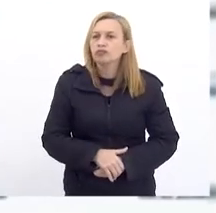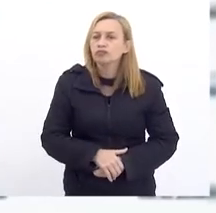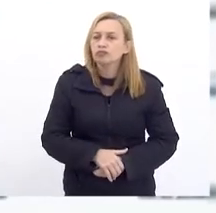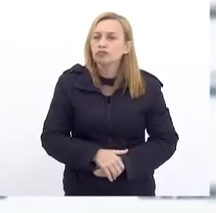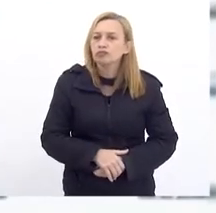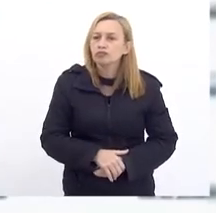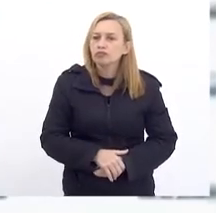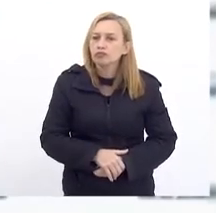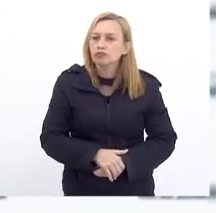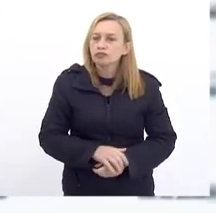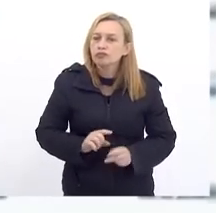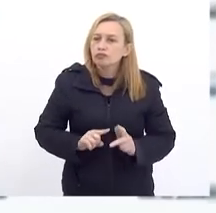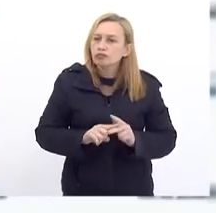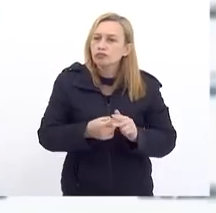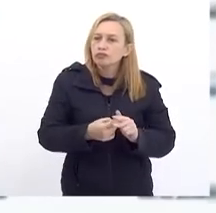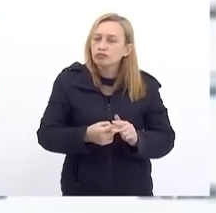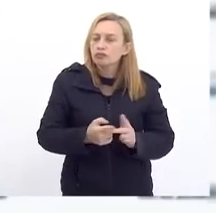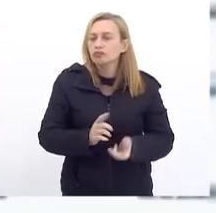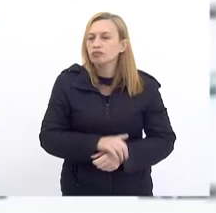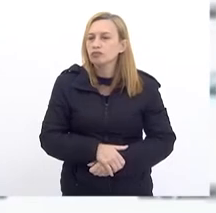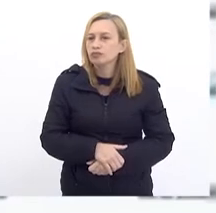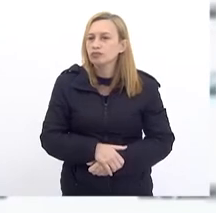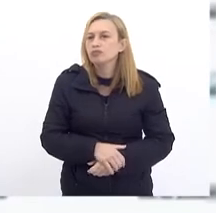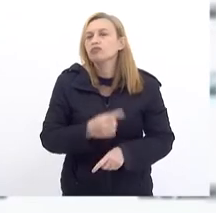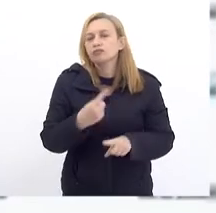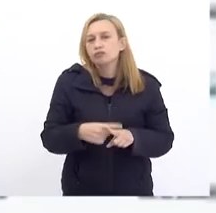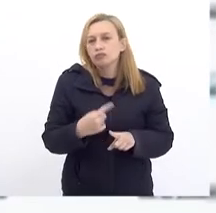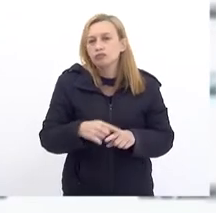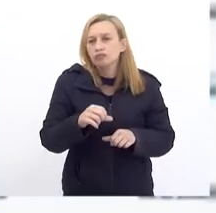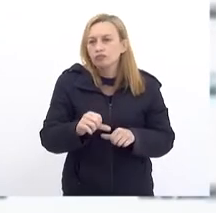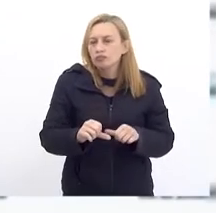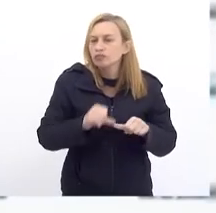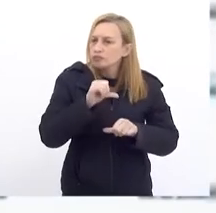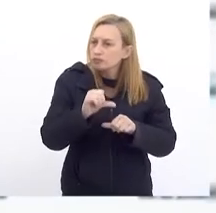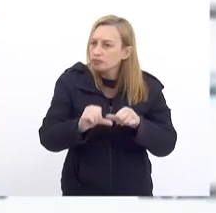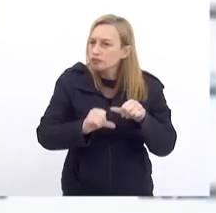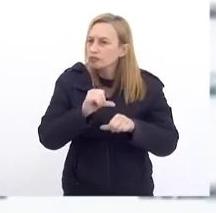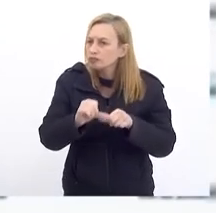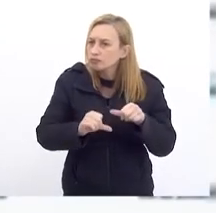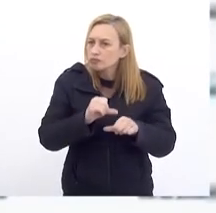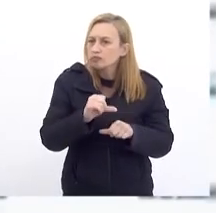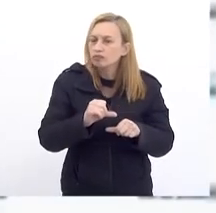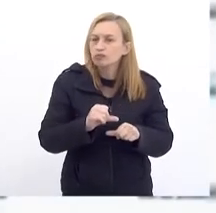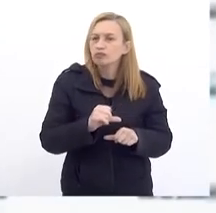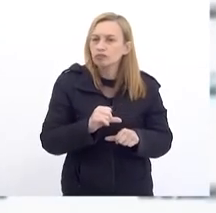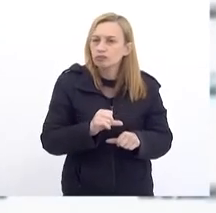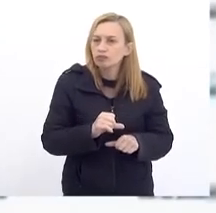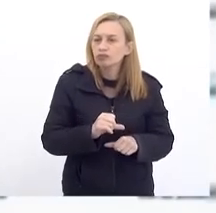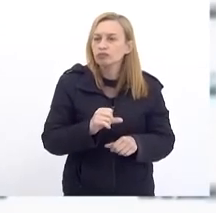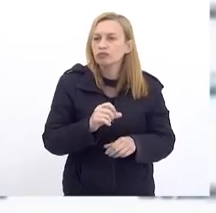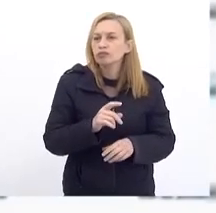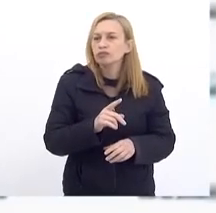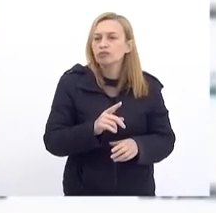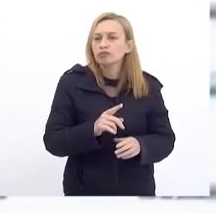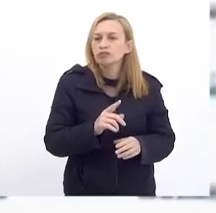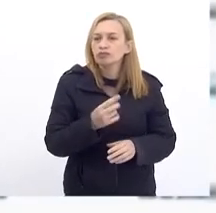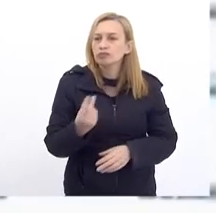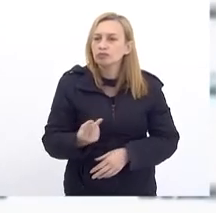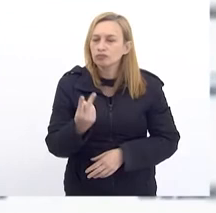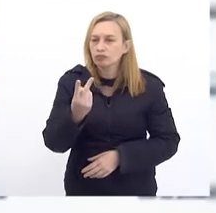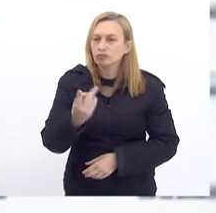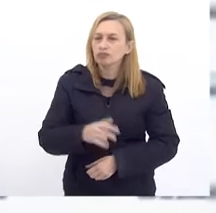Corrigido Atualizado Porque a gente Vai atualizando A cada Primestre A receita Inclusive